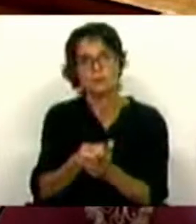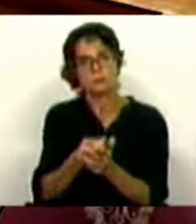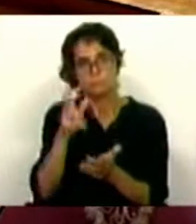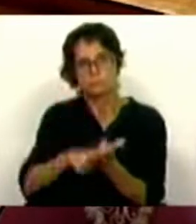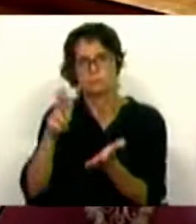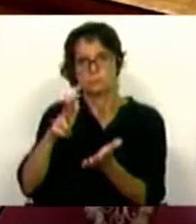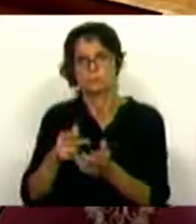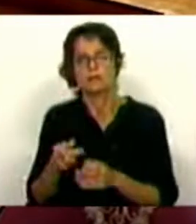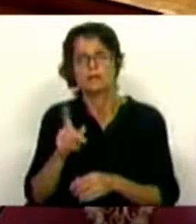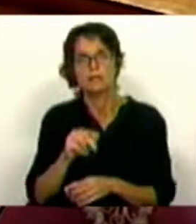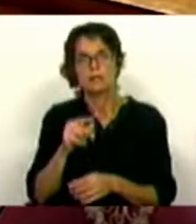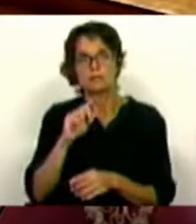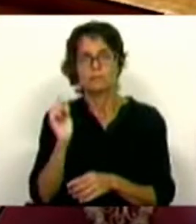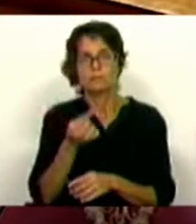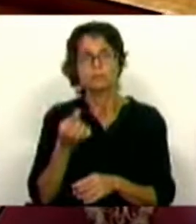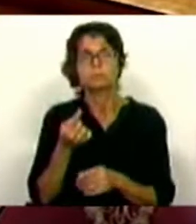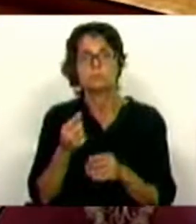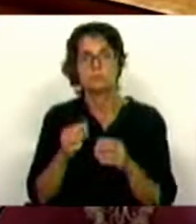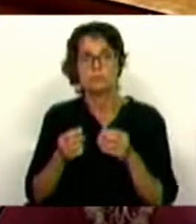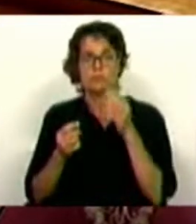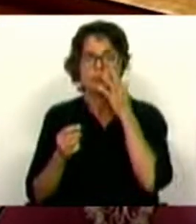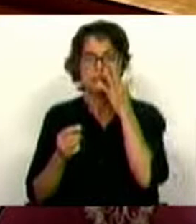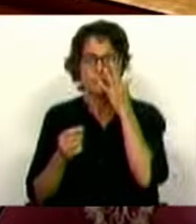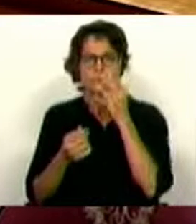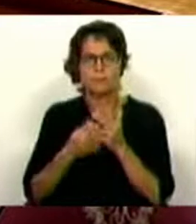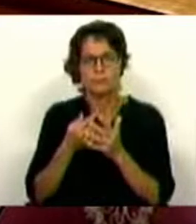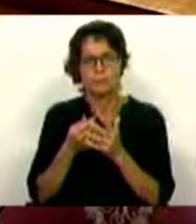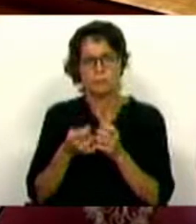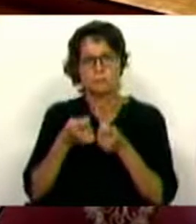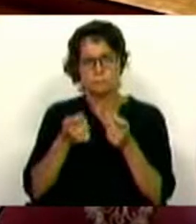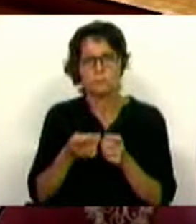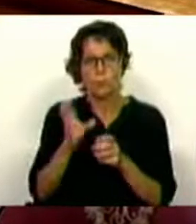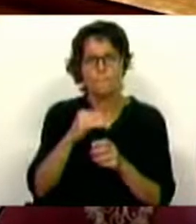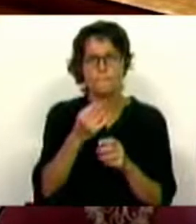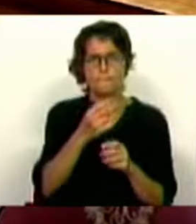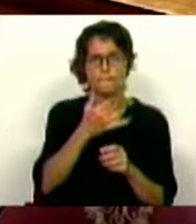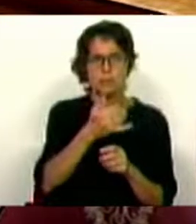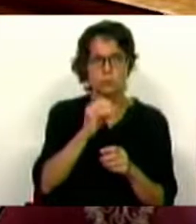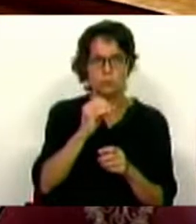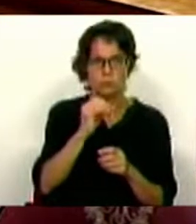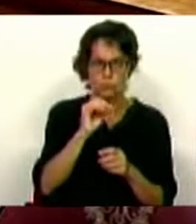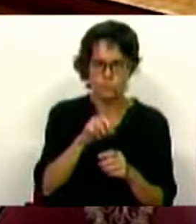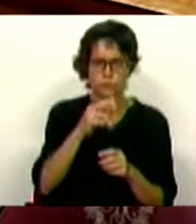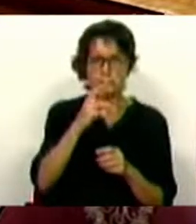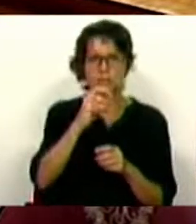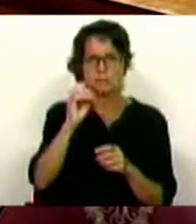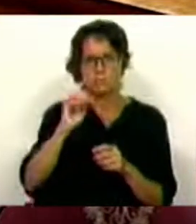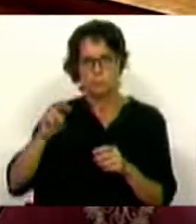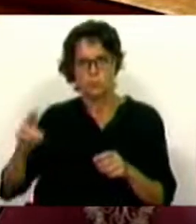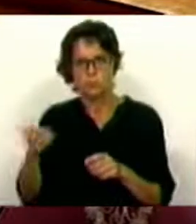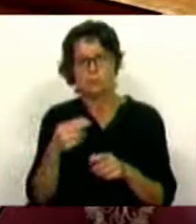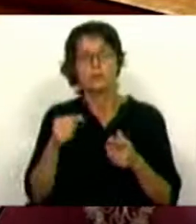mobilizando milhares de milhões de euros, mais 2.300 milhões de euros nos serviços da Segurança Social, no Orçamento Suplementar que aqui aprovamos,